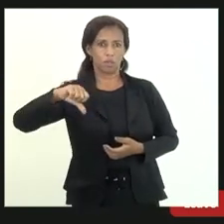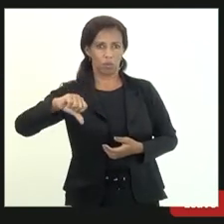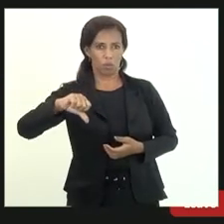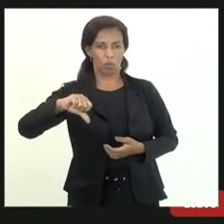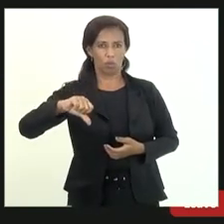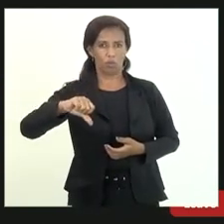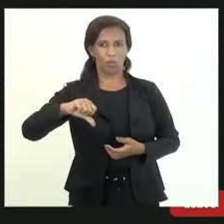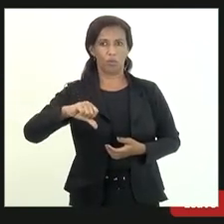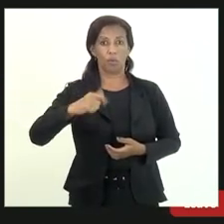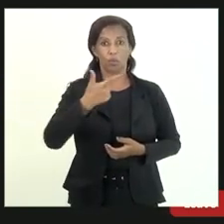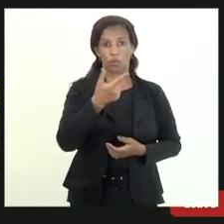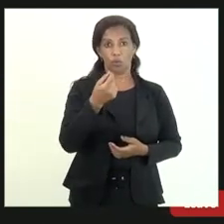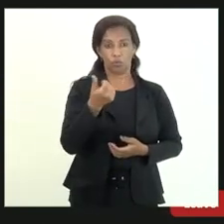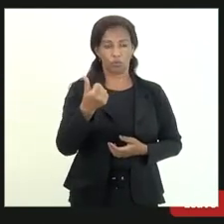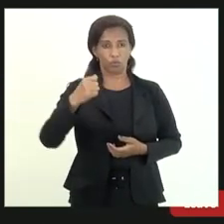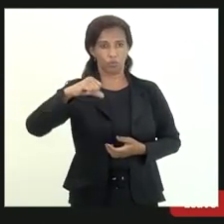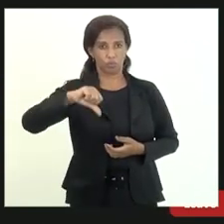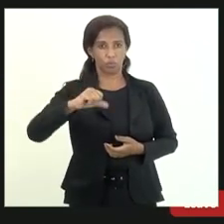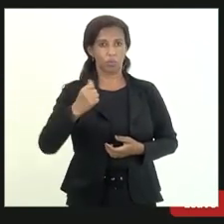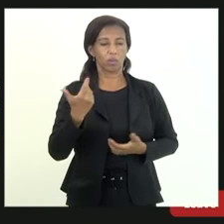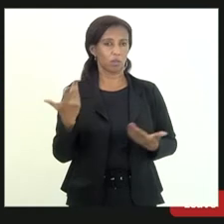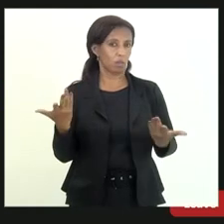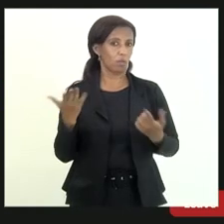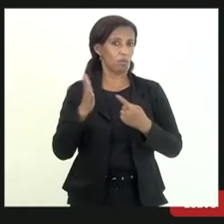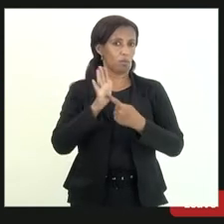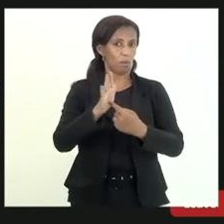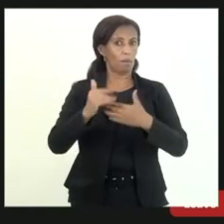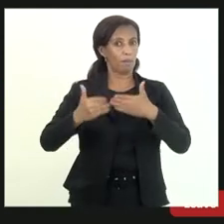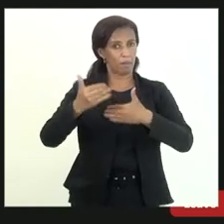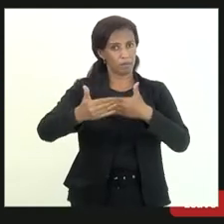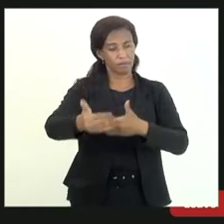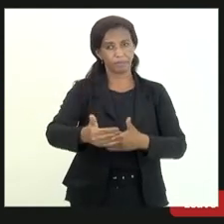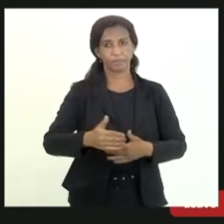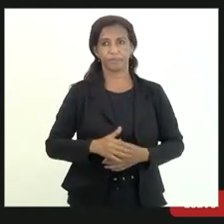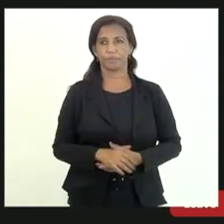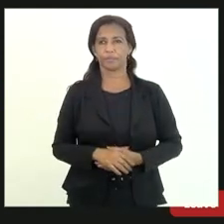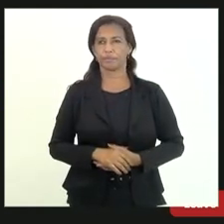isso de 2019 que eu vou mencionar um pouco mais à frente